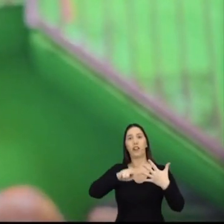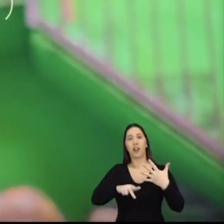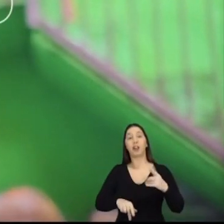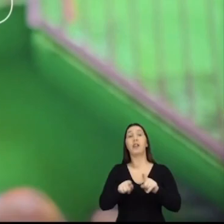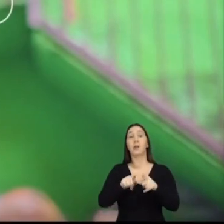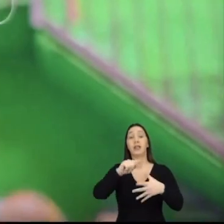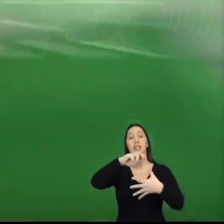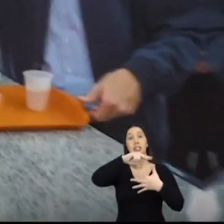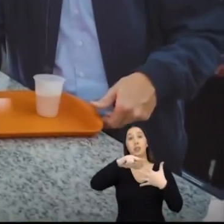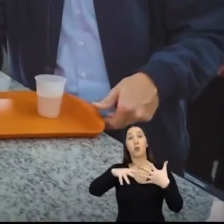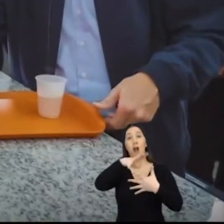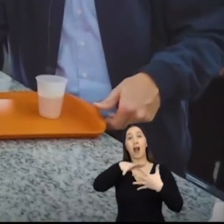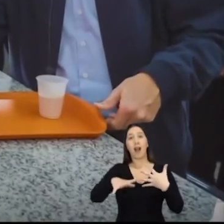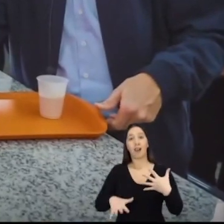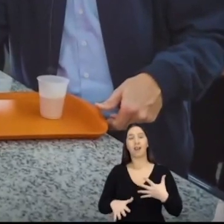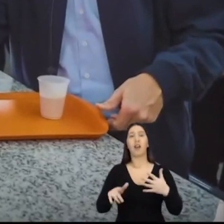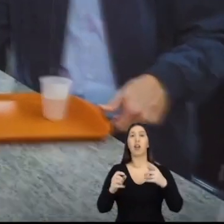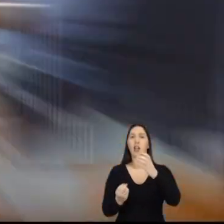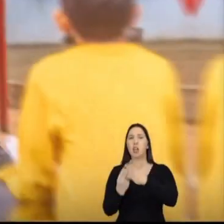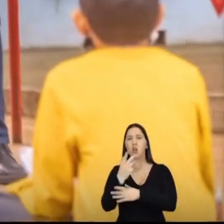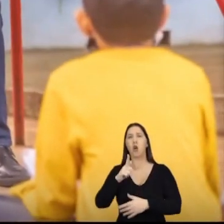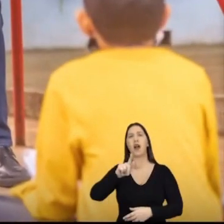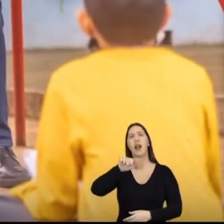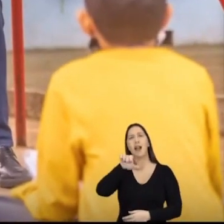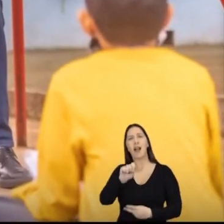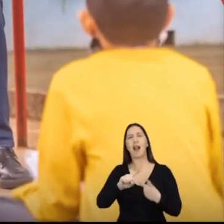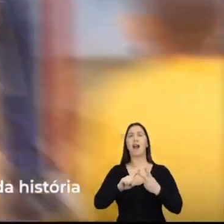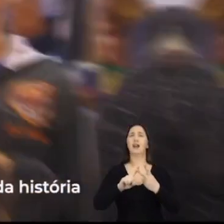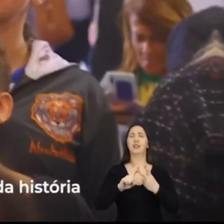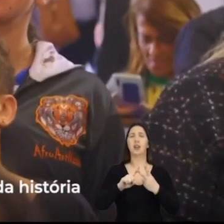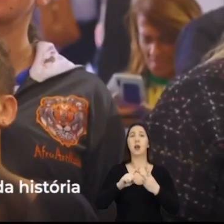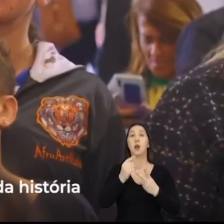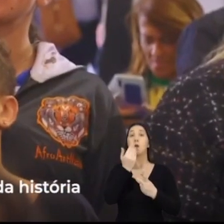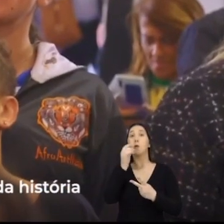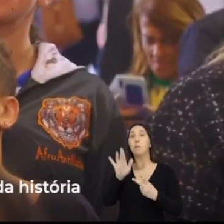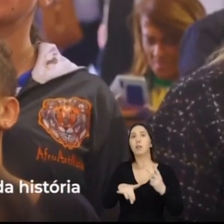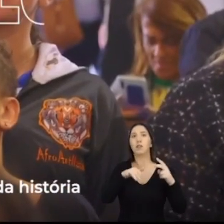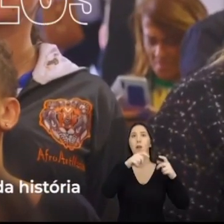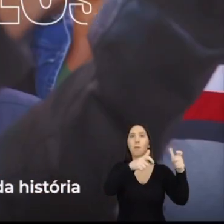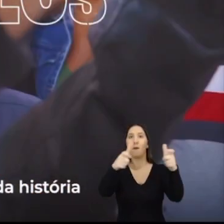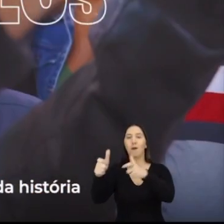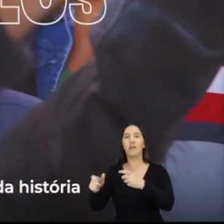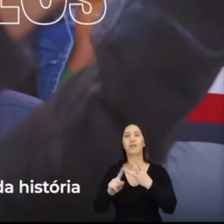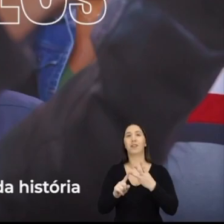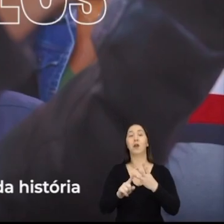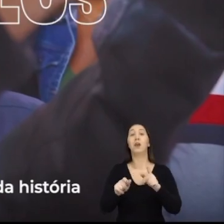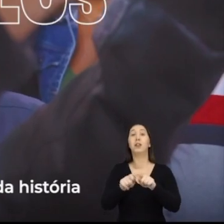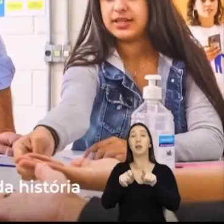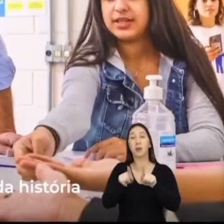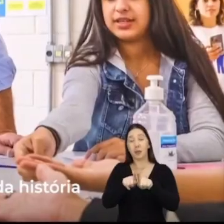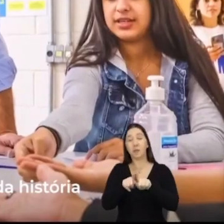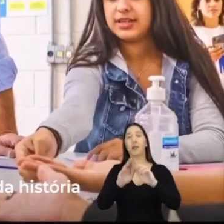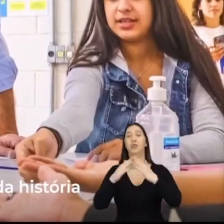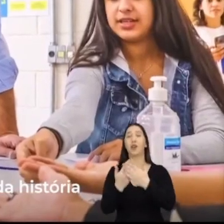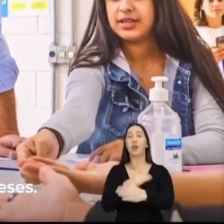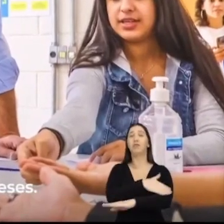alguém que criou o Vale Gás, o Bom Prato Móvel, o Cresce Escola, e que fez a maior expansão das Etecs e Fatecs da história,